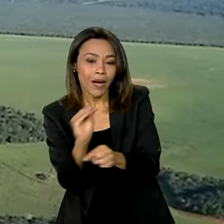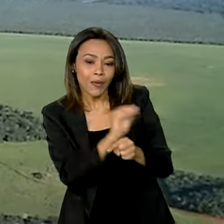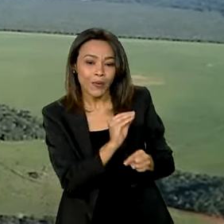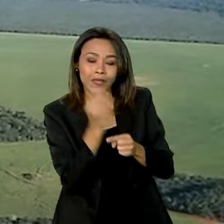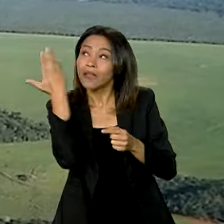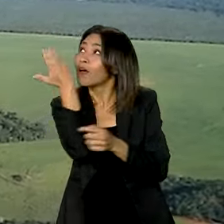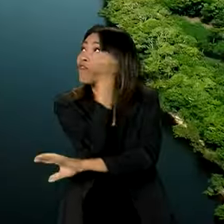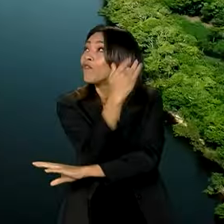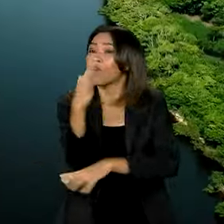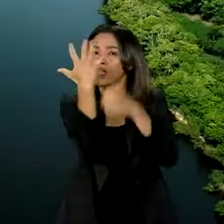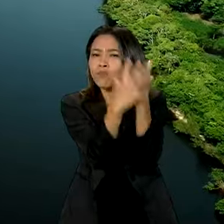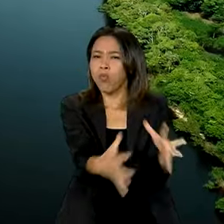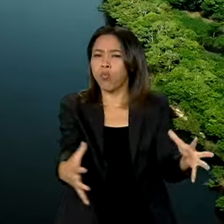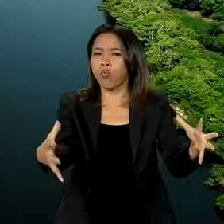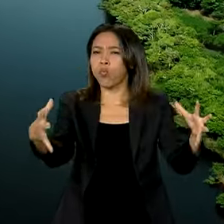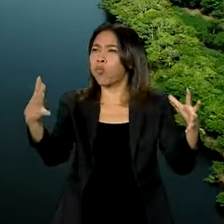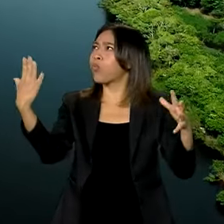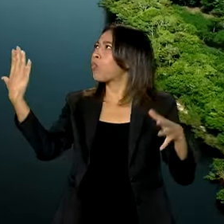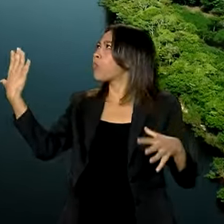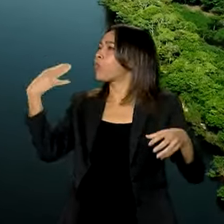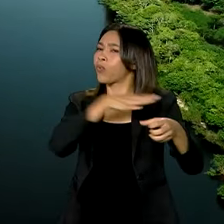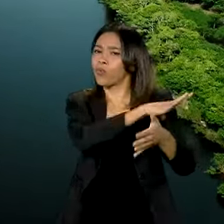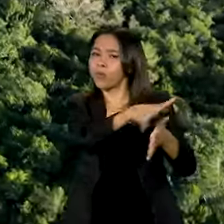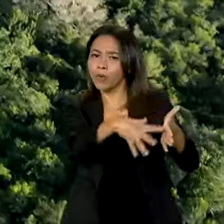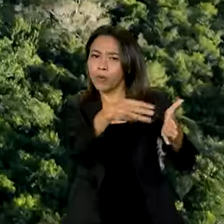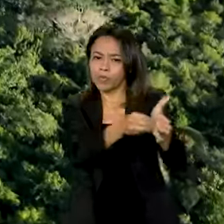tropical do mundo, a Amazônia.